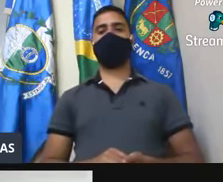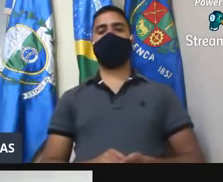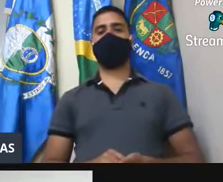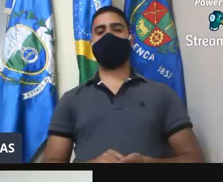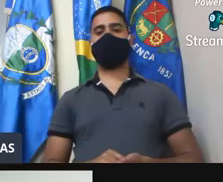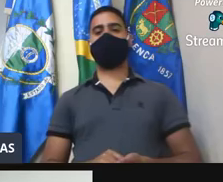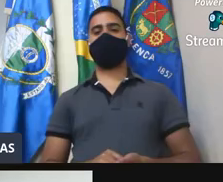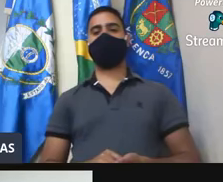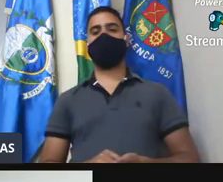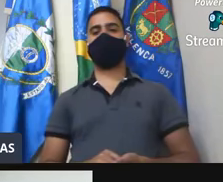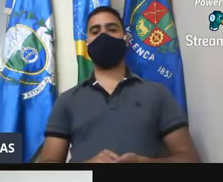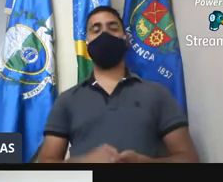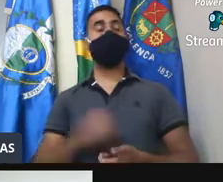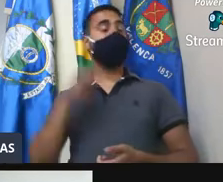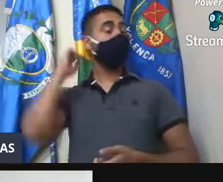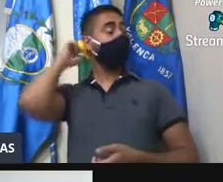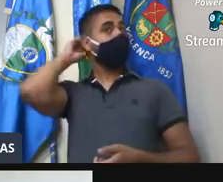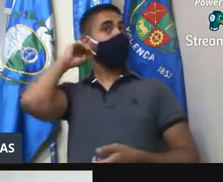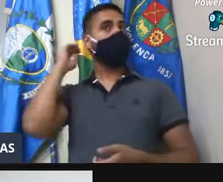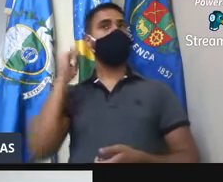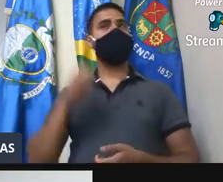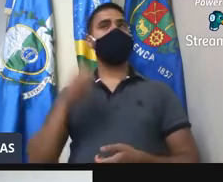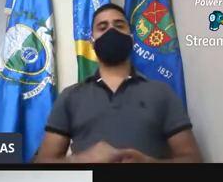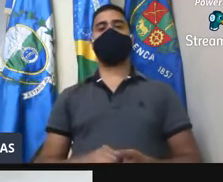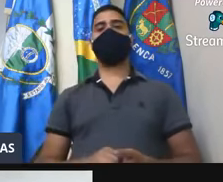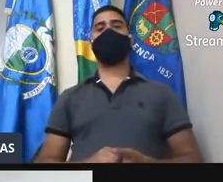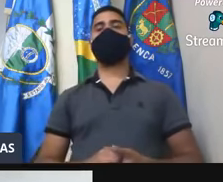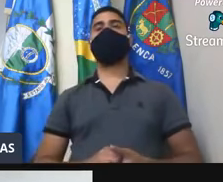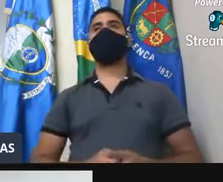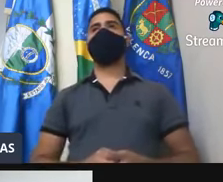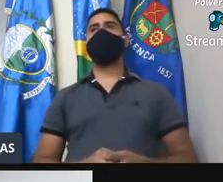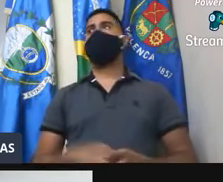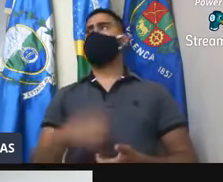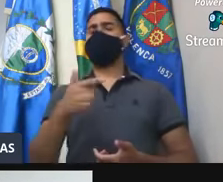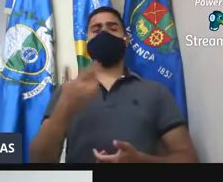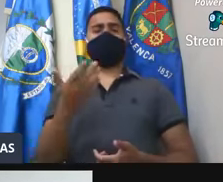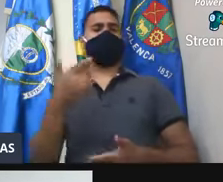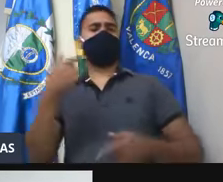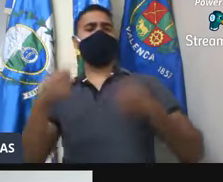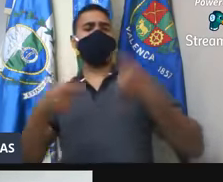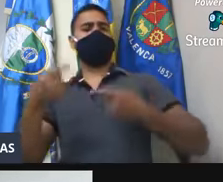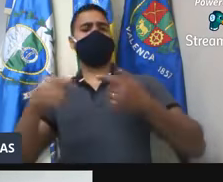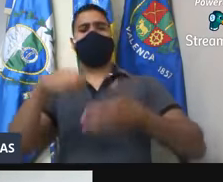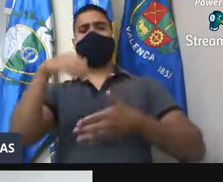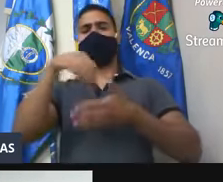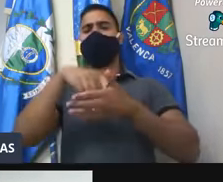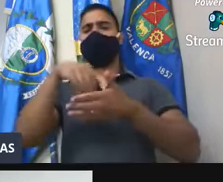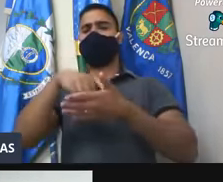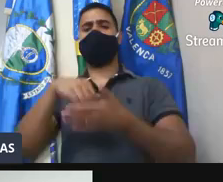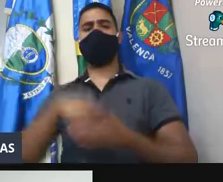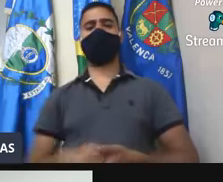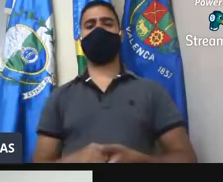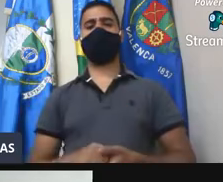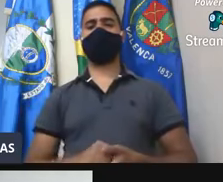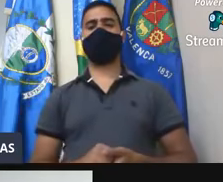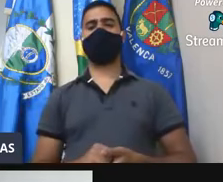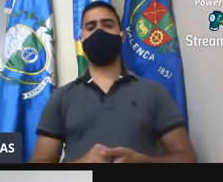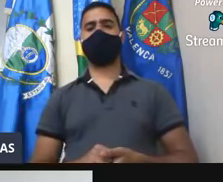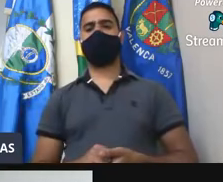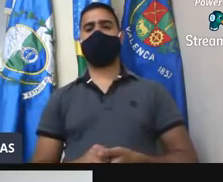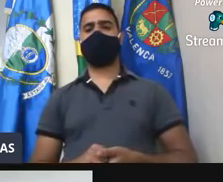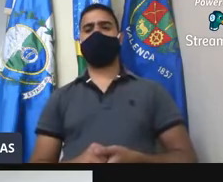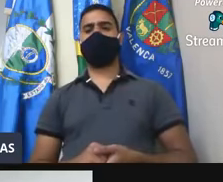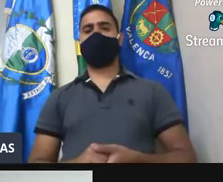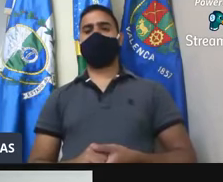183 do vereador Silvio Graça se encontra em discussão. Não tenho quem queira discutir em votação. Aprovado.